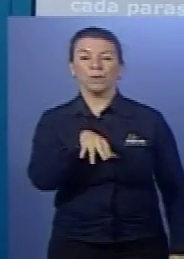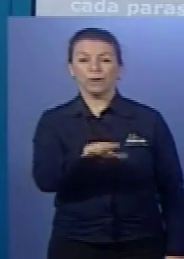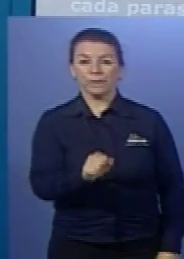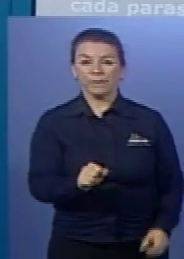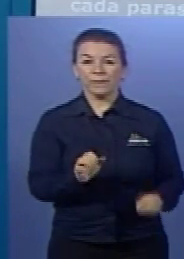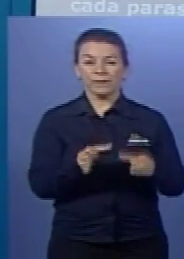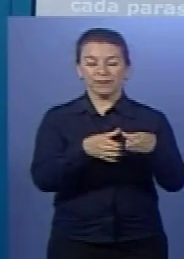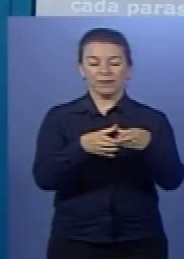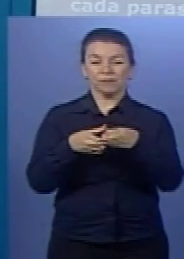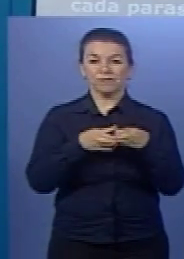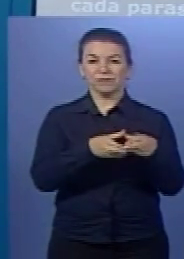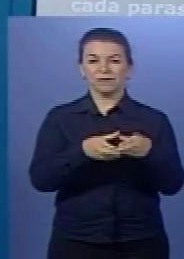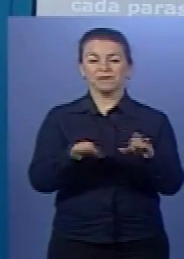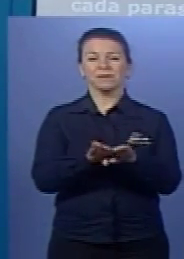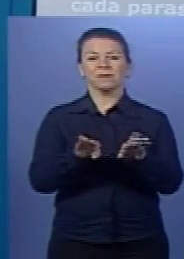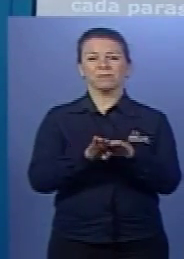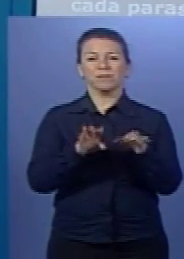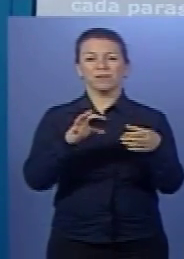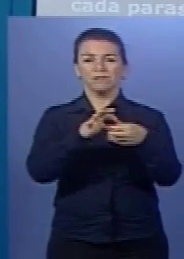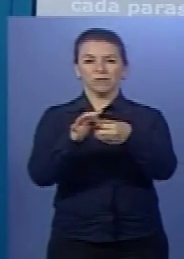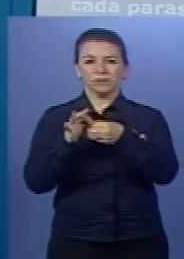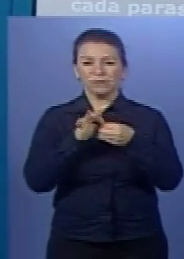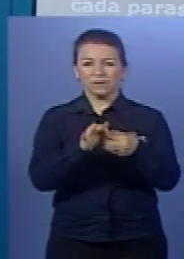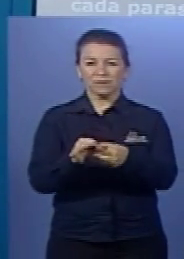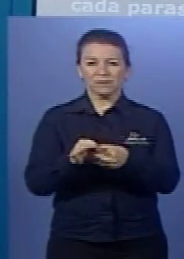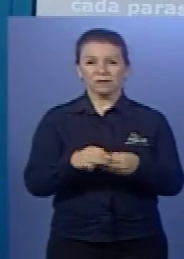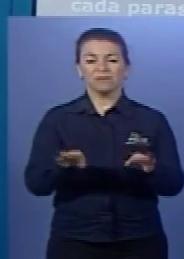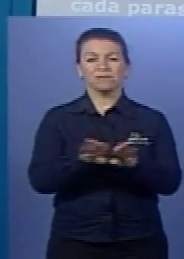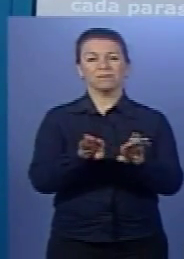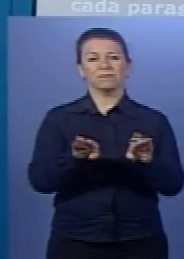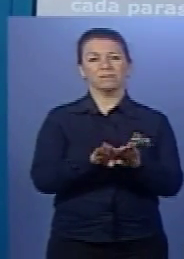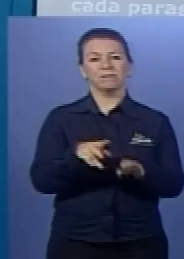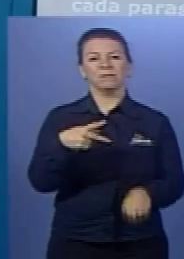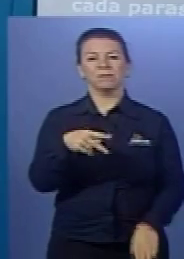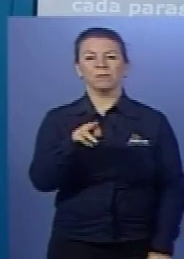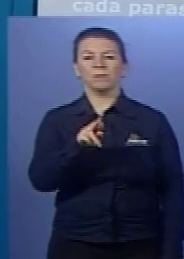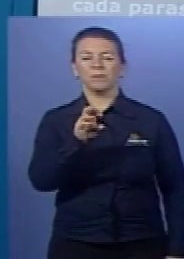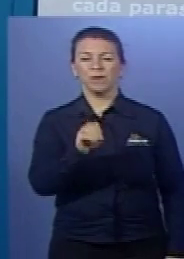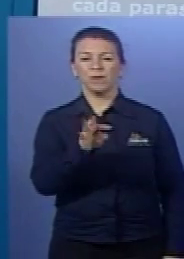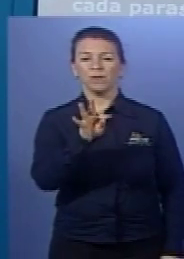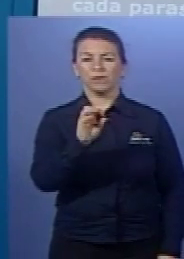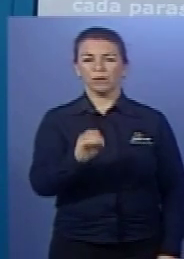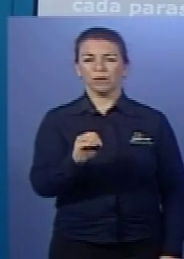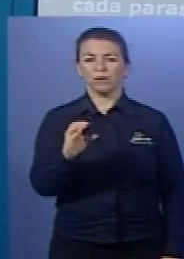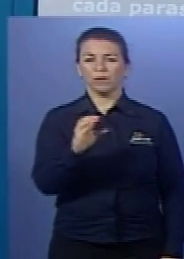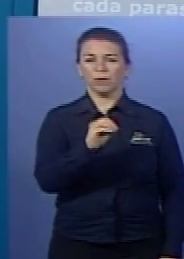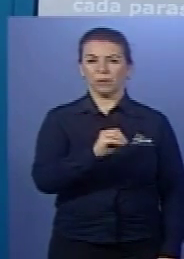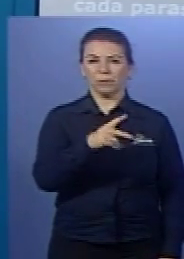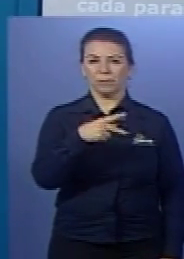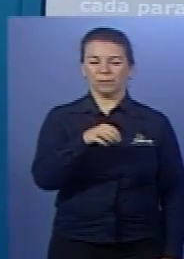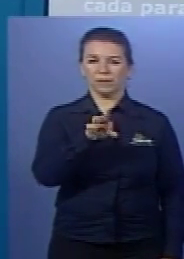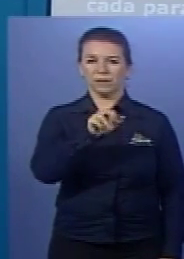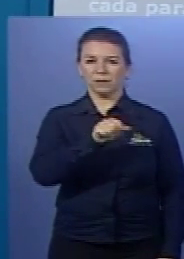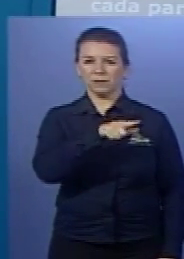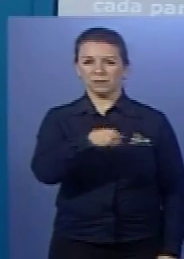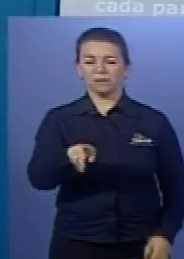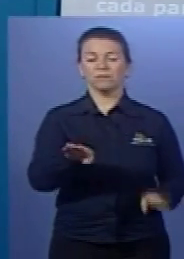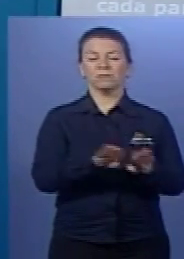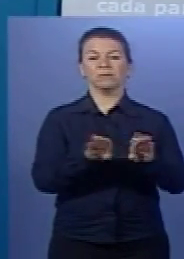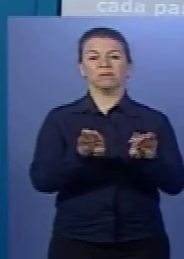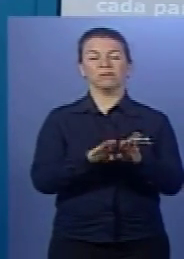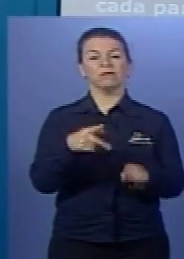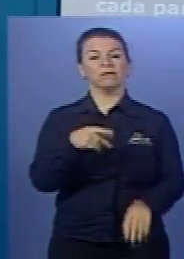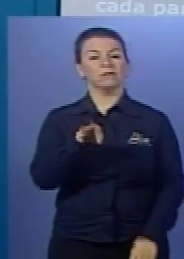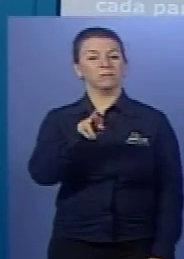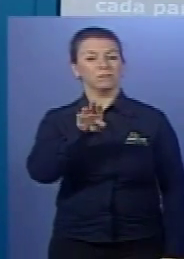o que é mutualismo, o que é protocooperação, o que é predatismo.